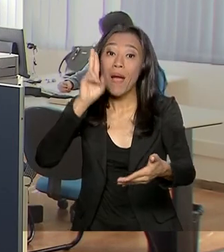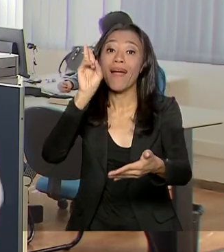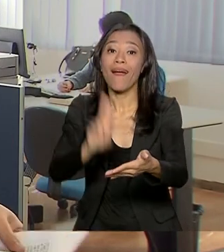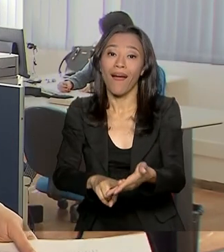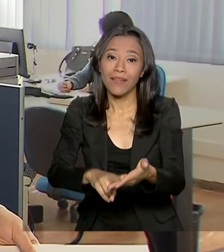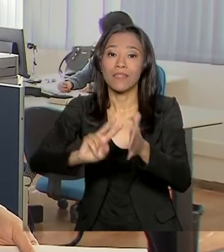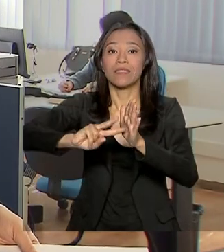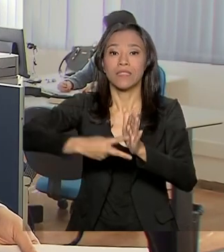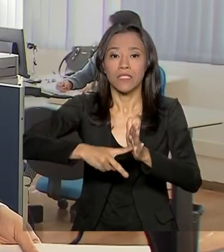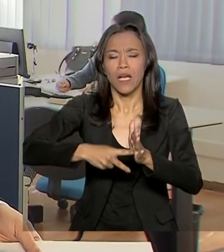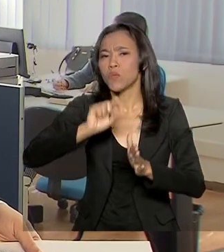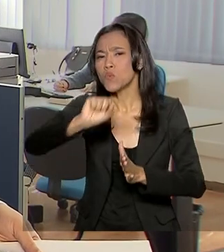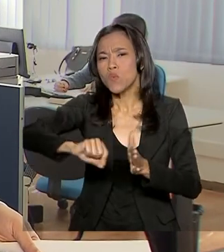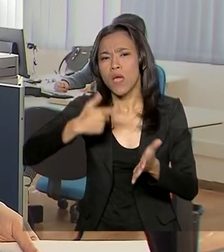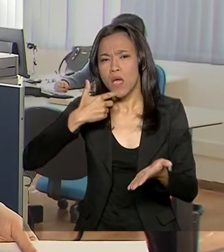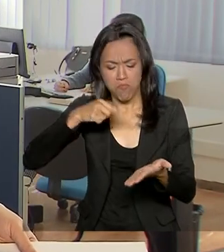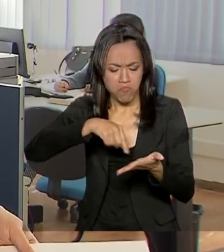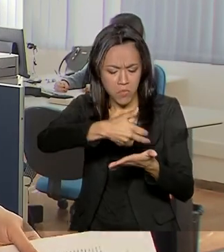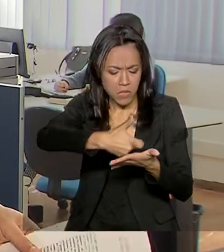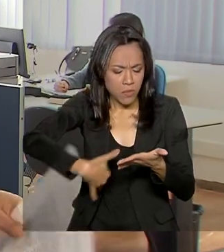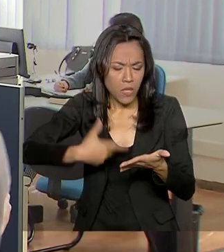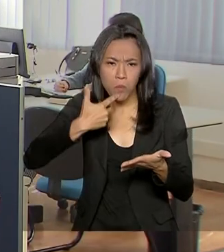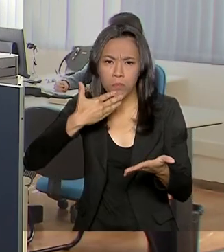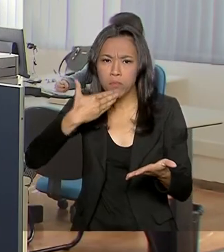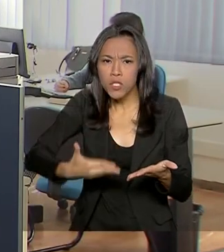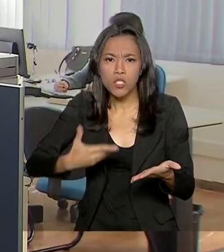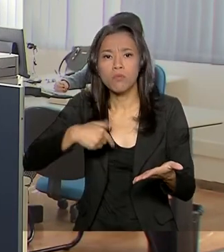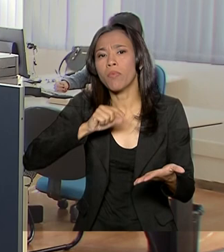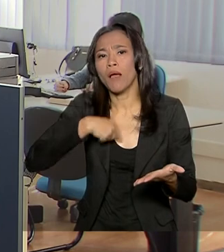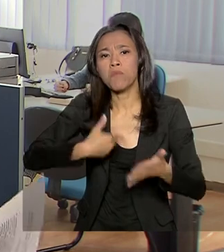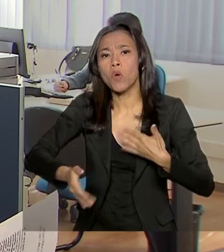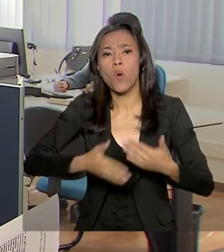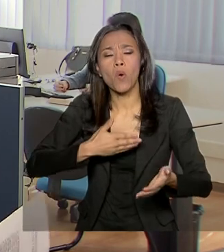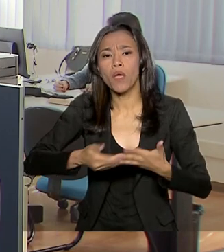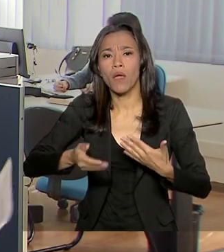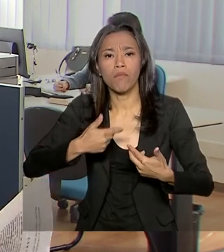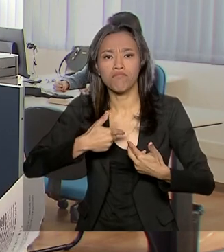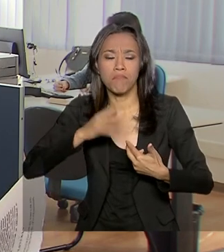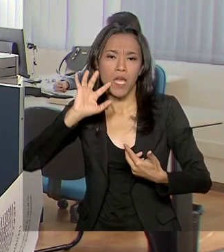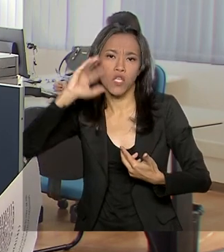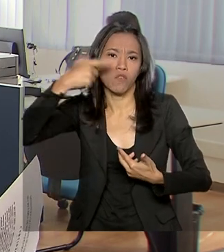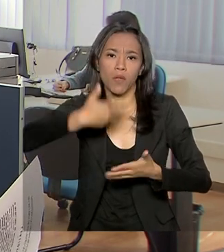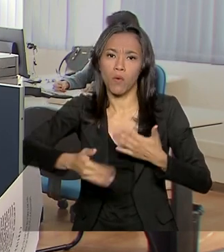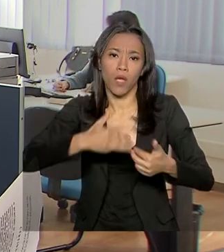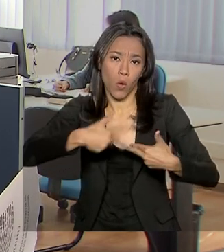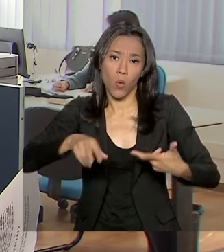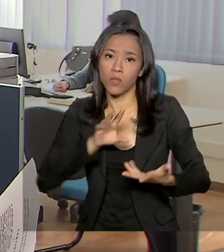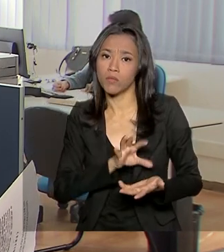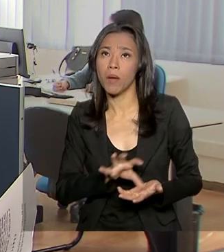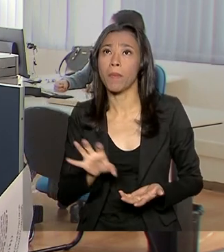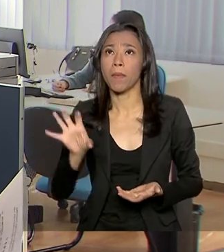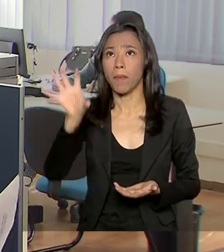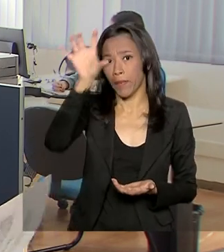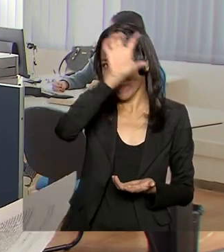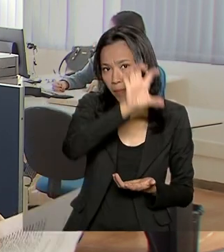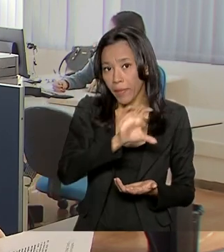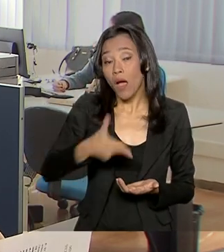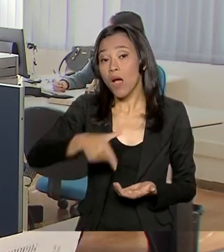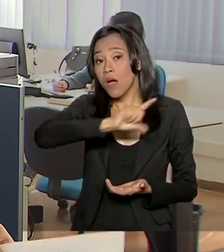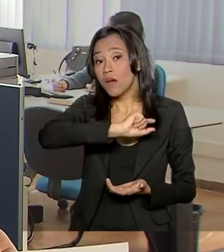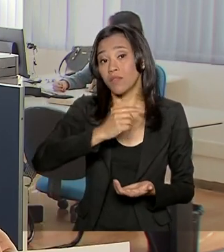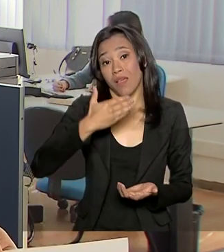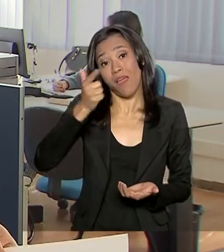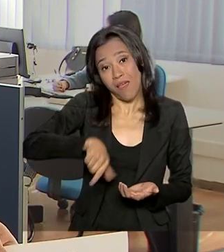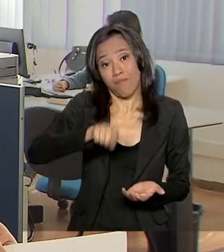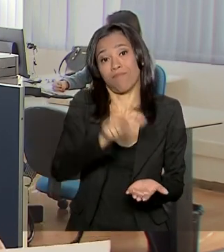uma autorização para atuar em território nacional. Até hoje, tudo isso era feito por meio de papel,